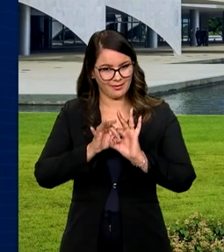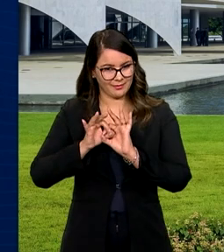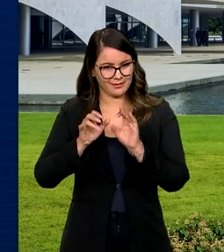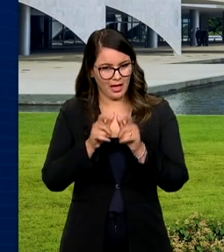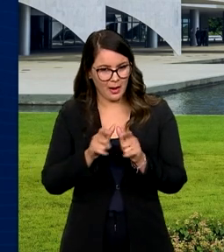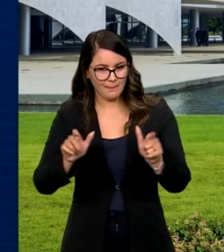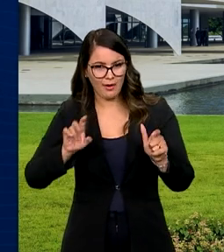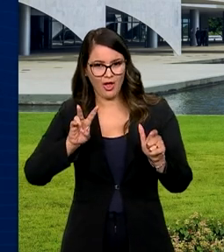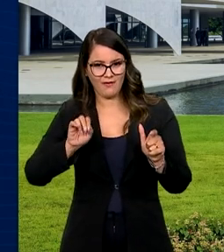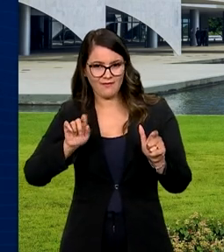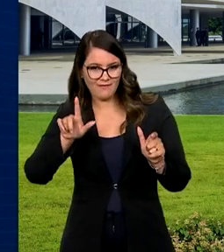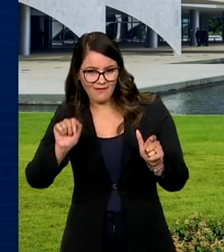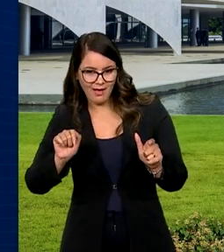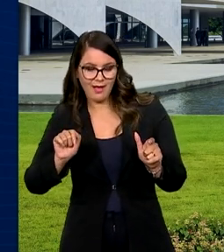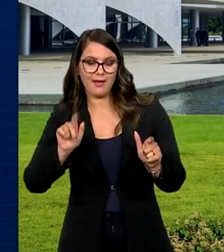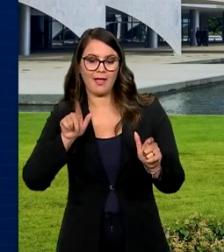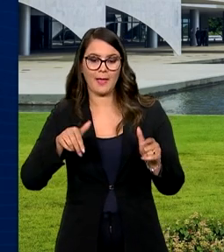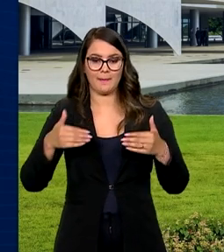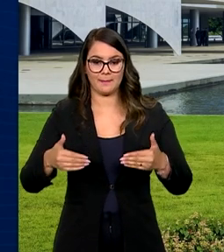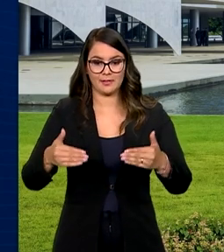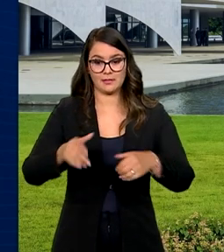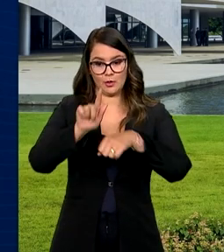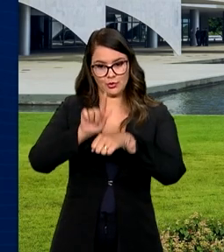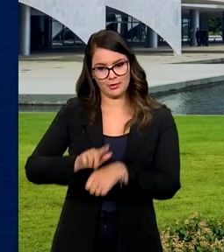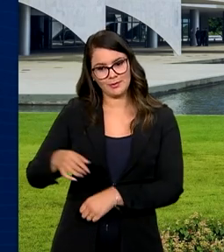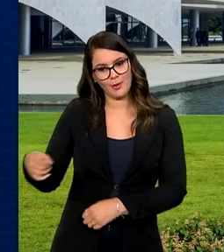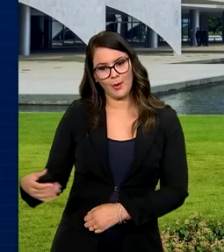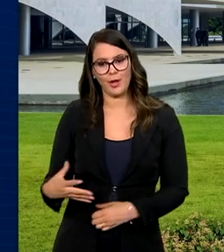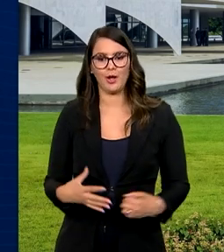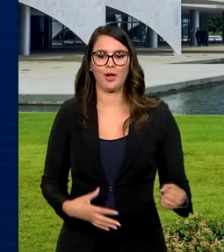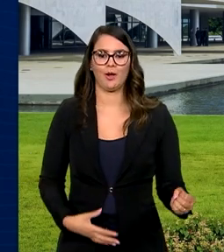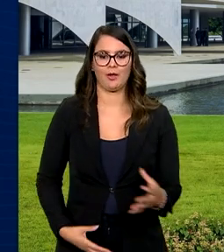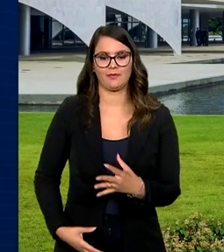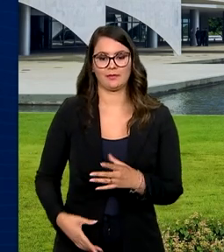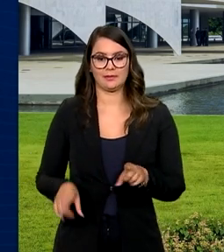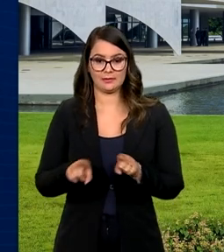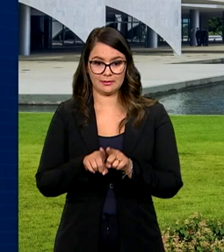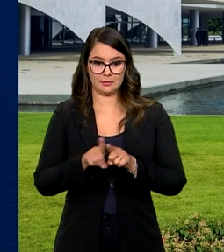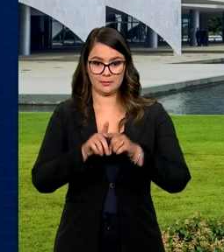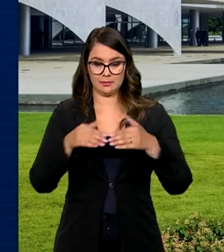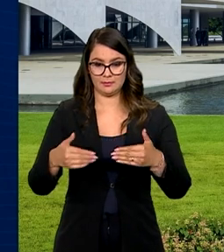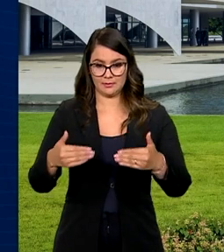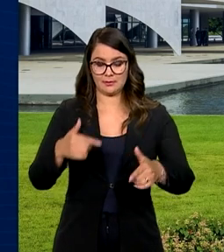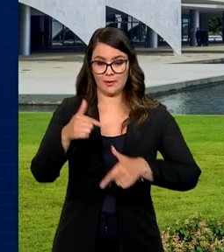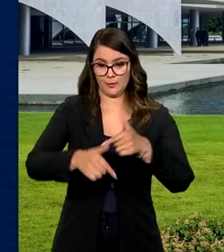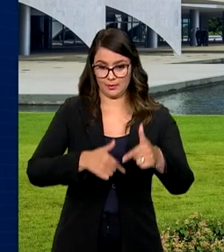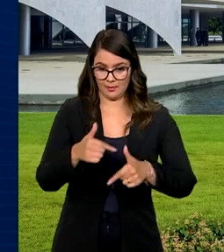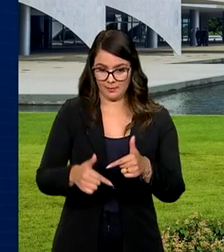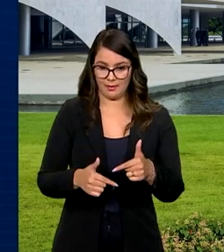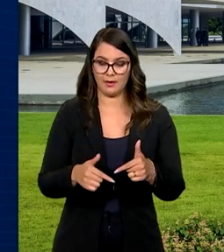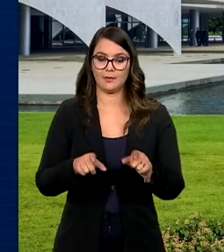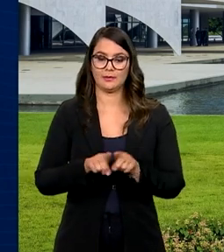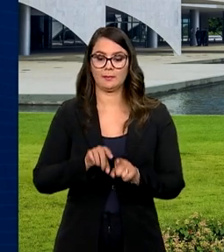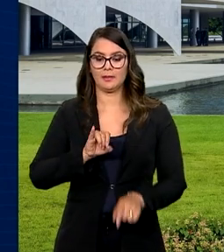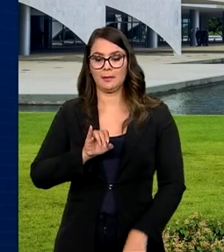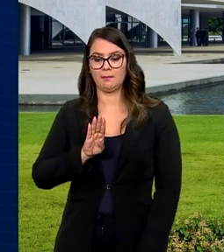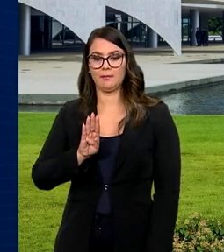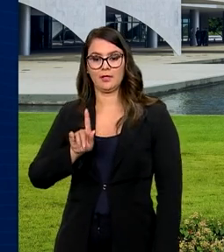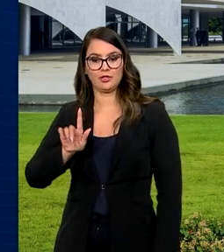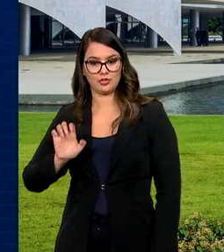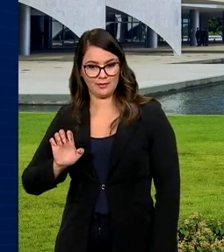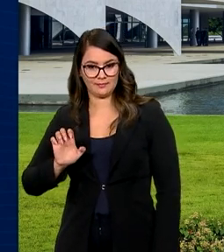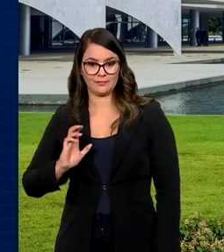parte das vagas está no Ministério da Gestão e Inovação, seguido do Ministério do Trabalho e Emprego e do IBGE.